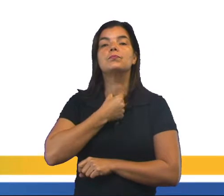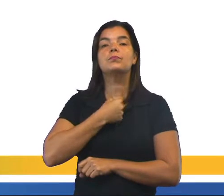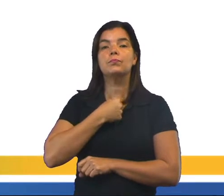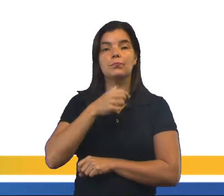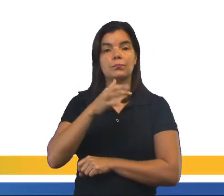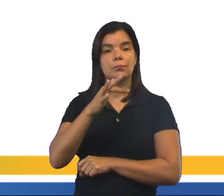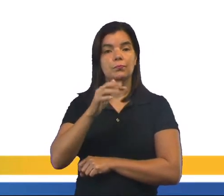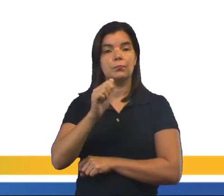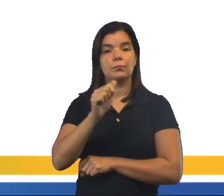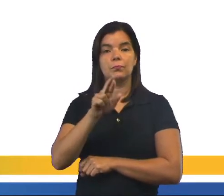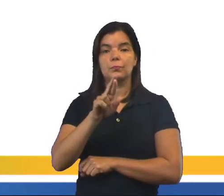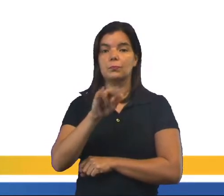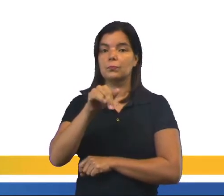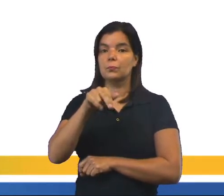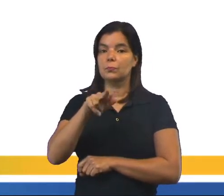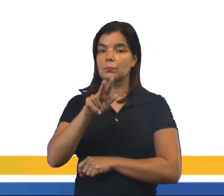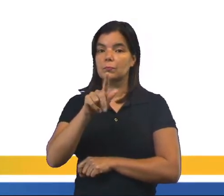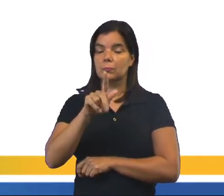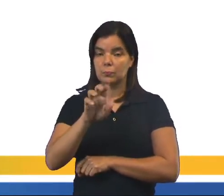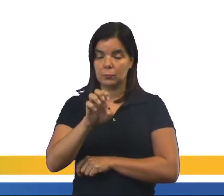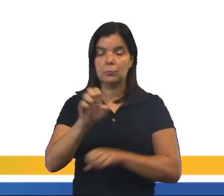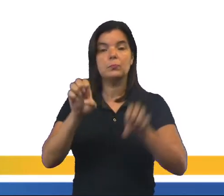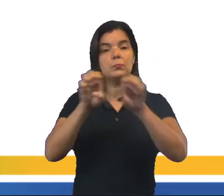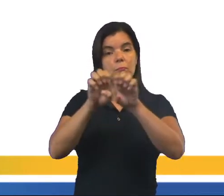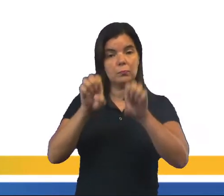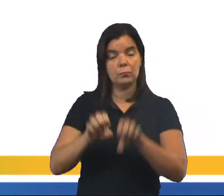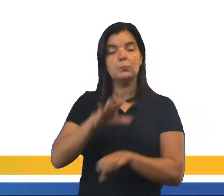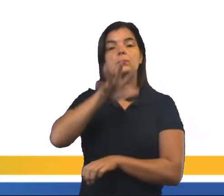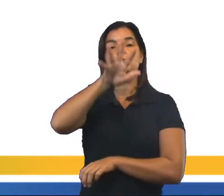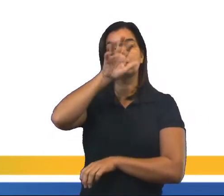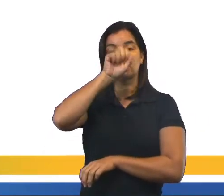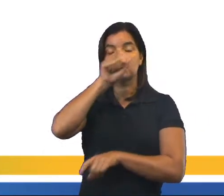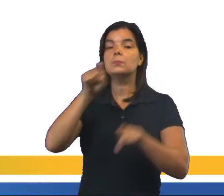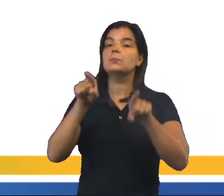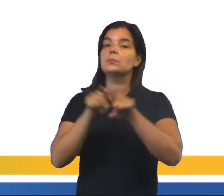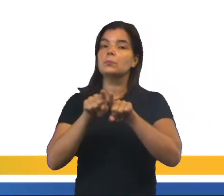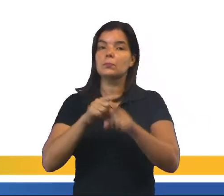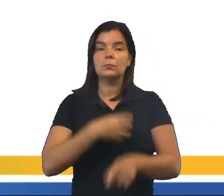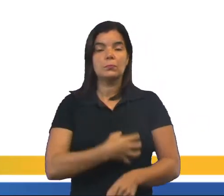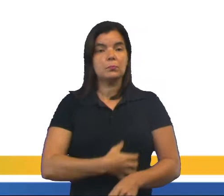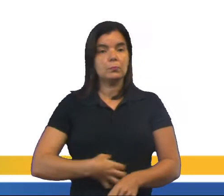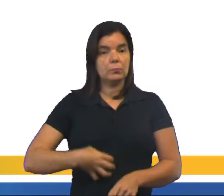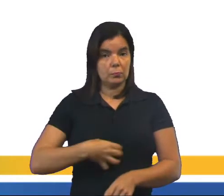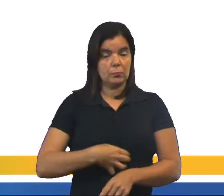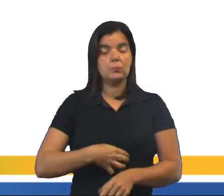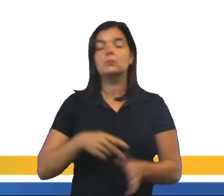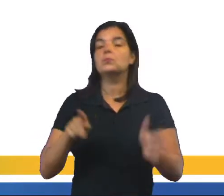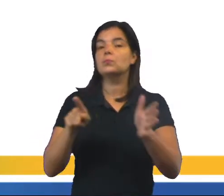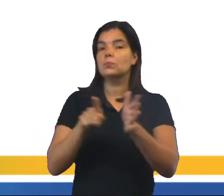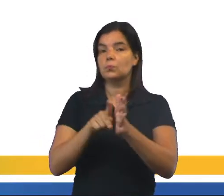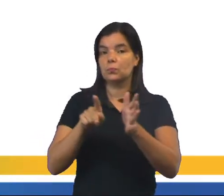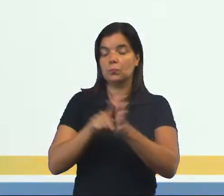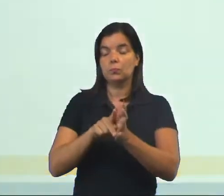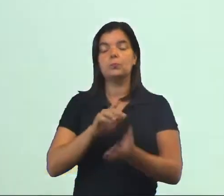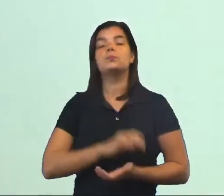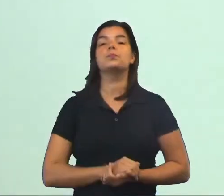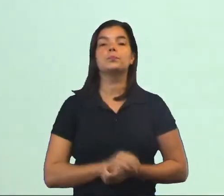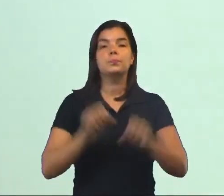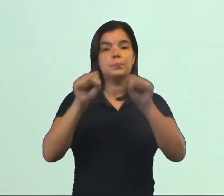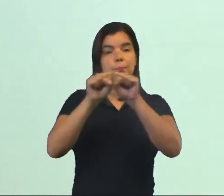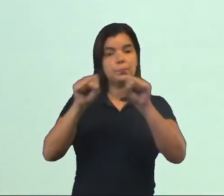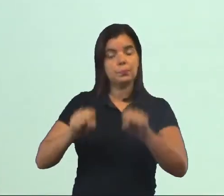faz parte do sistema respiratório e sistema digestório. A faringe também, ela faz parte tanto do sistema